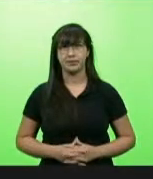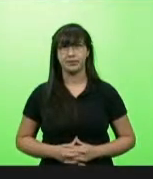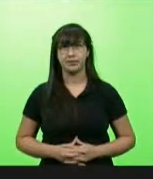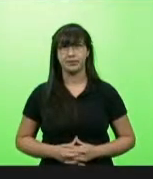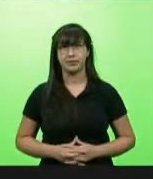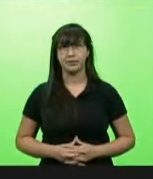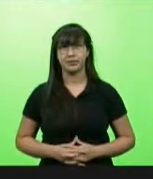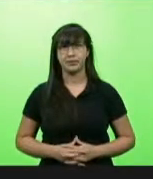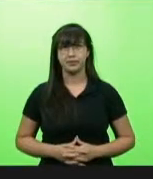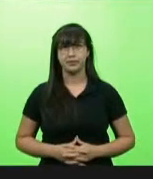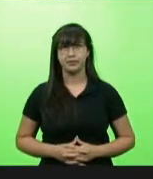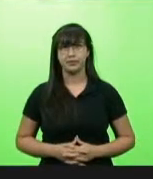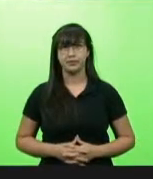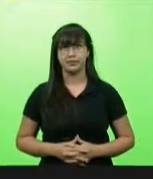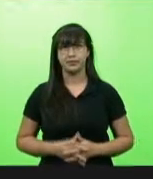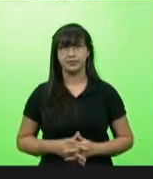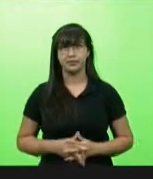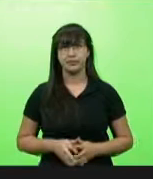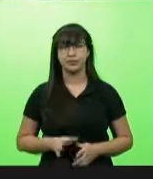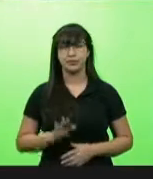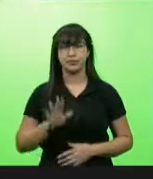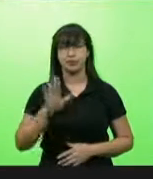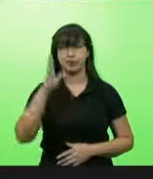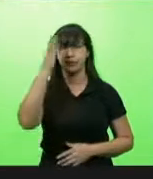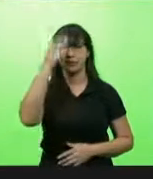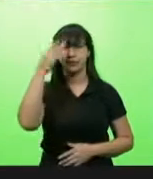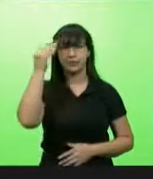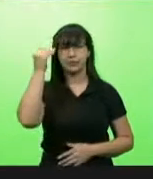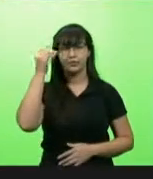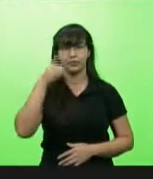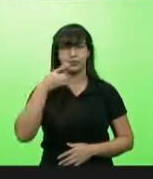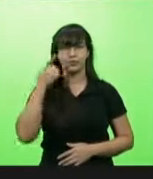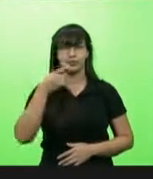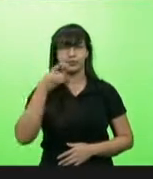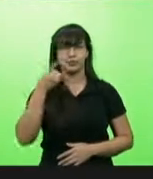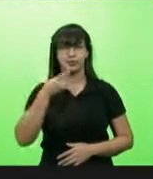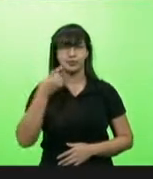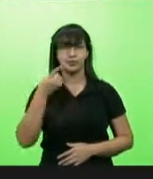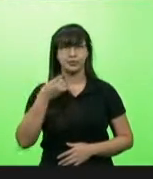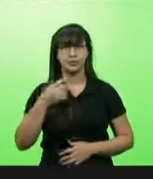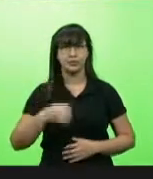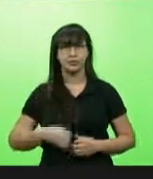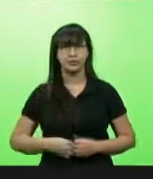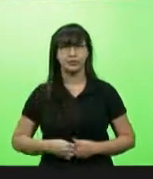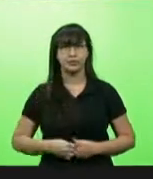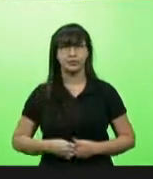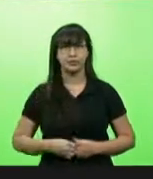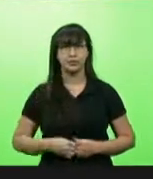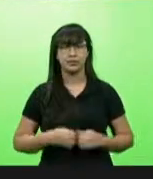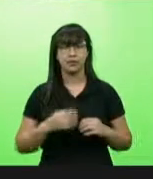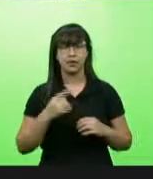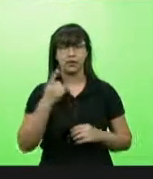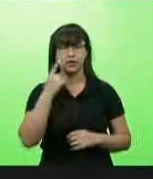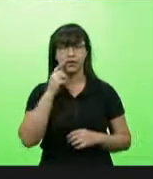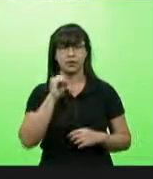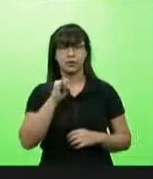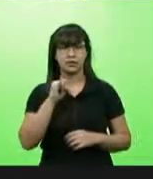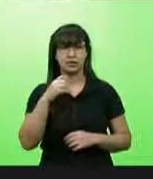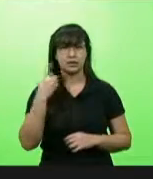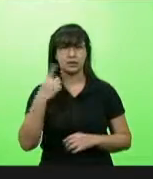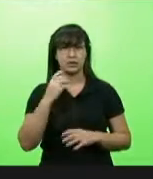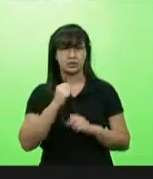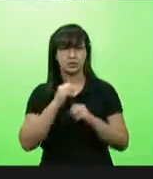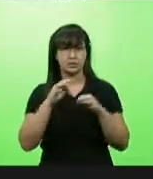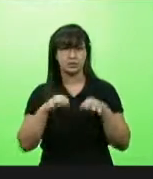Presidente, deputado Mauro, pela ordem. Pela ordem, deputada Luciana Carminati. Estamos em verificação de quórum. Sim,